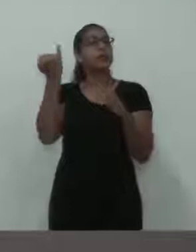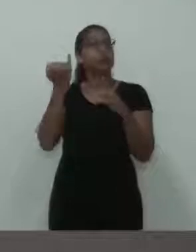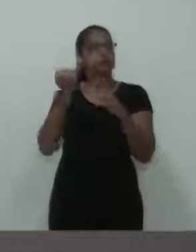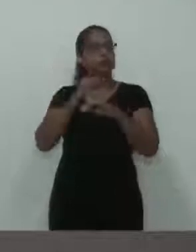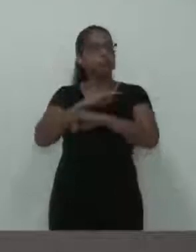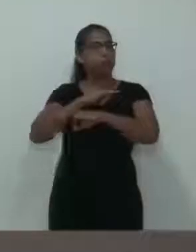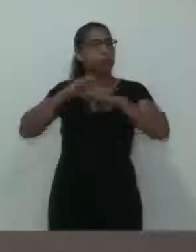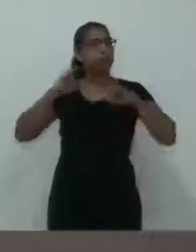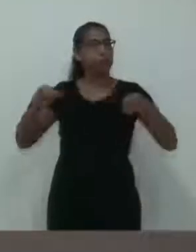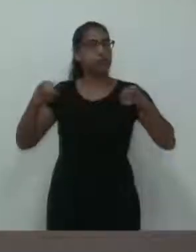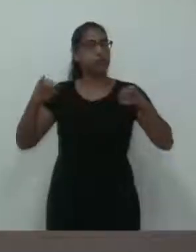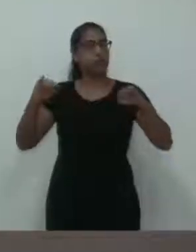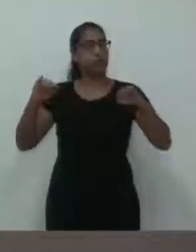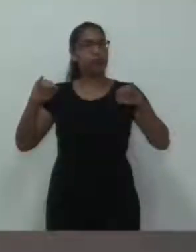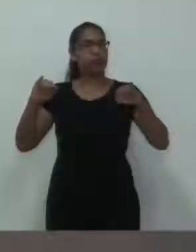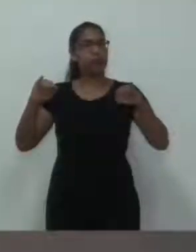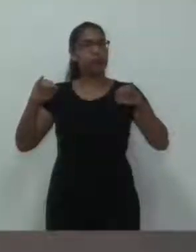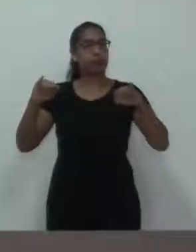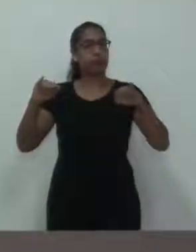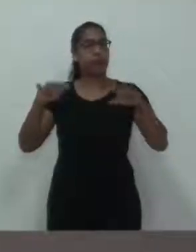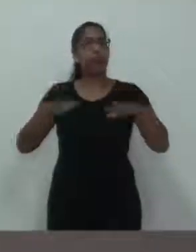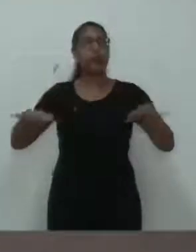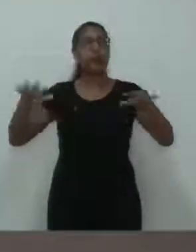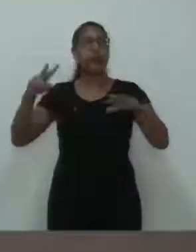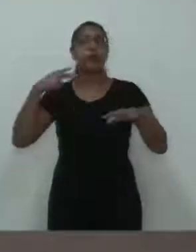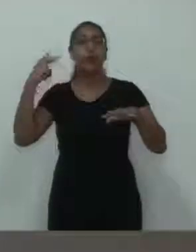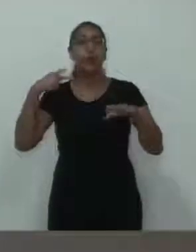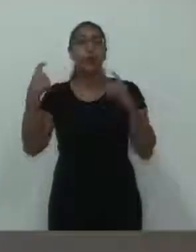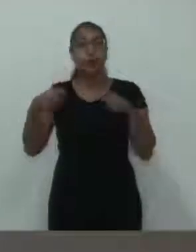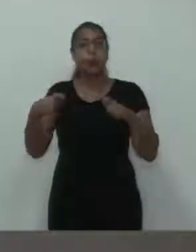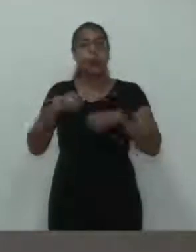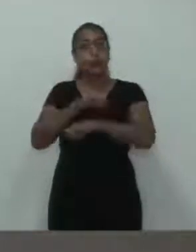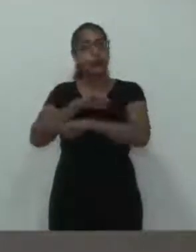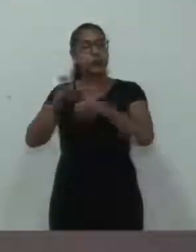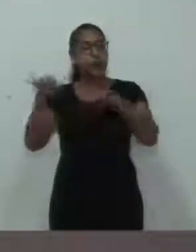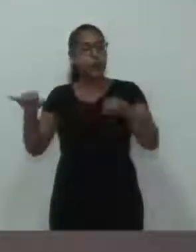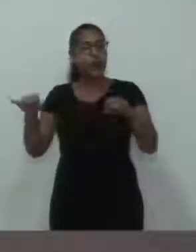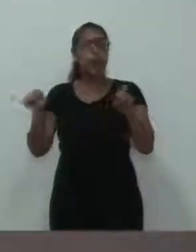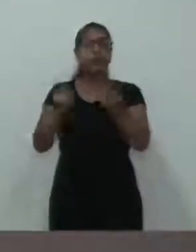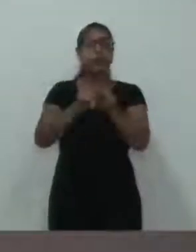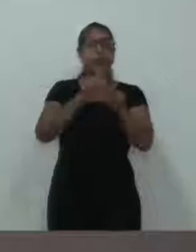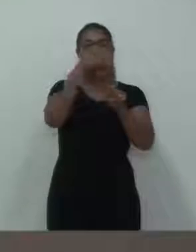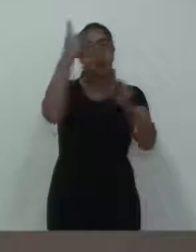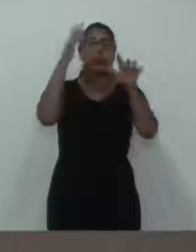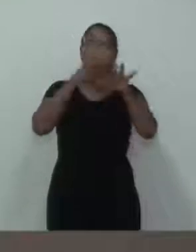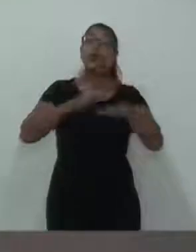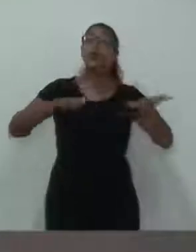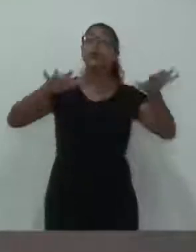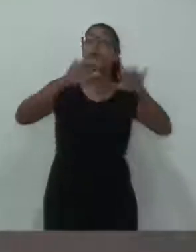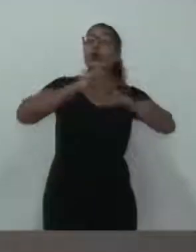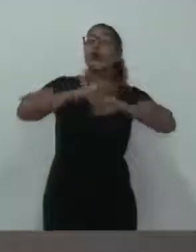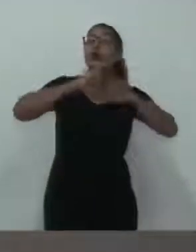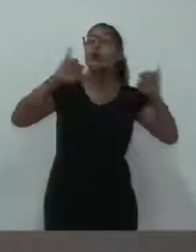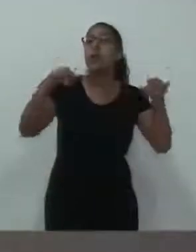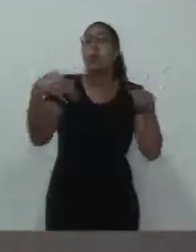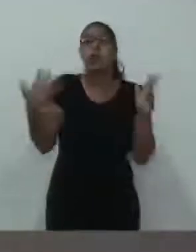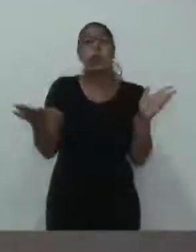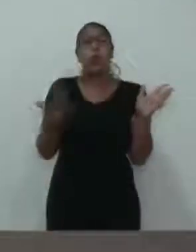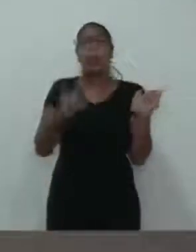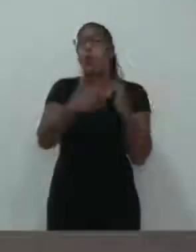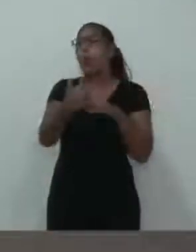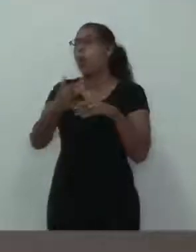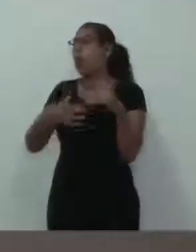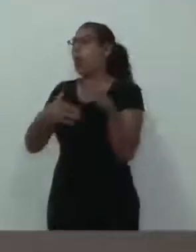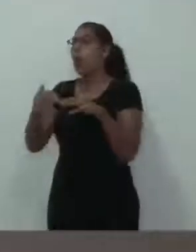deixar bem a par tanto os vereadores, como já falei a semana passada, como a população, ou a qualquer um que queira fazer uma